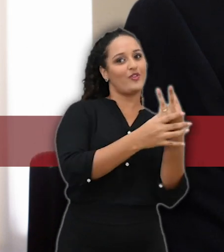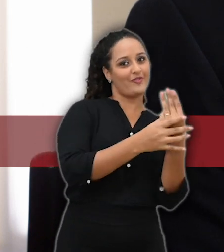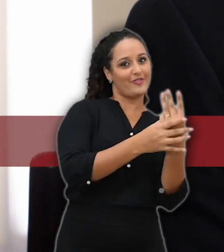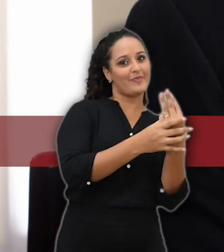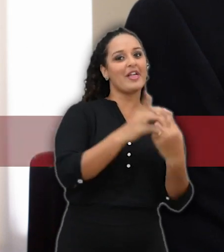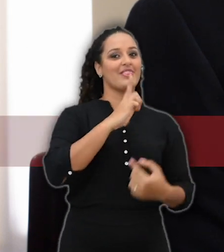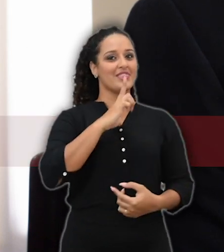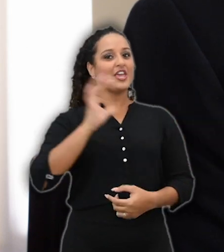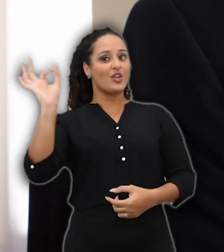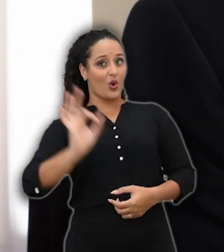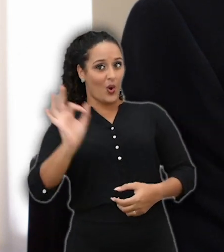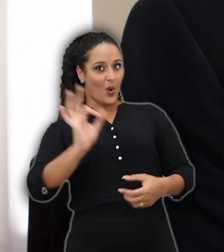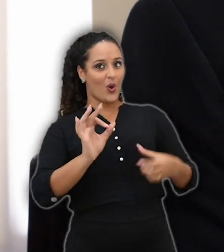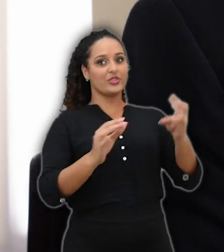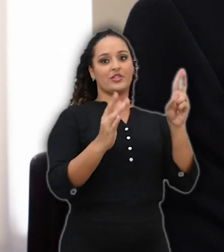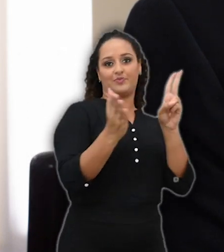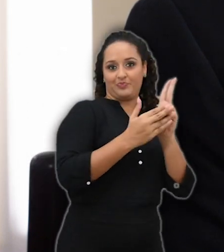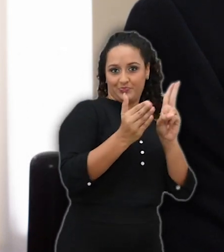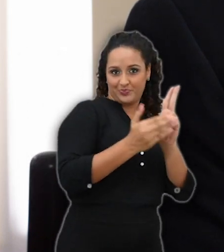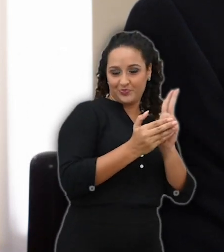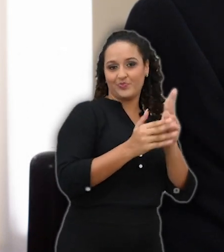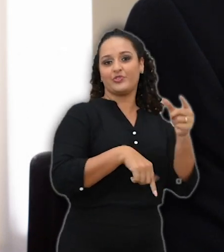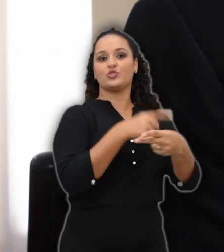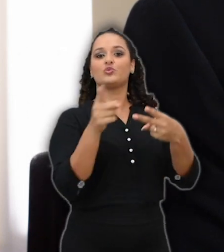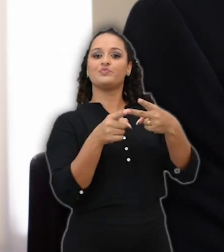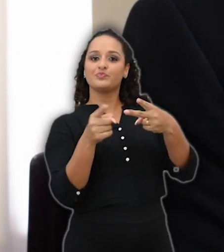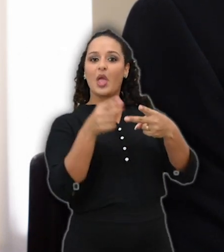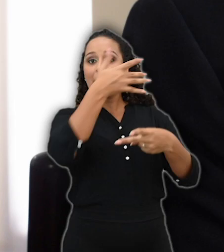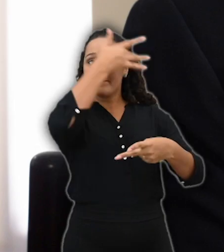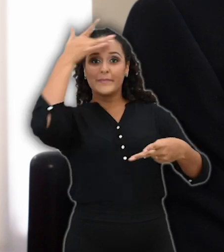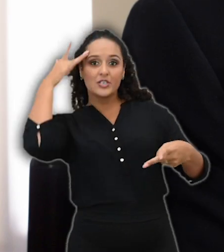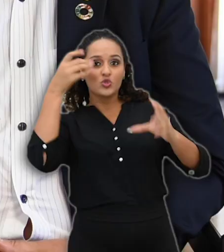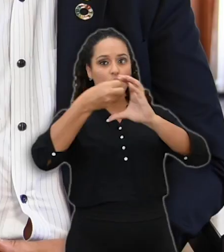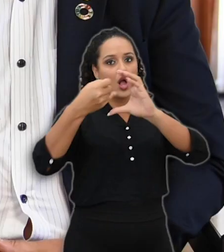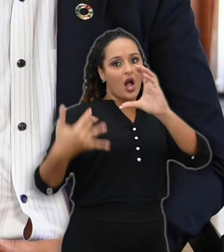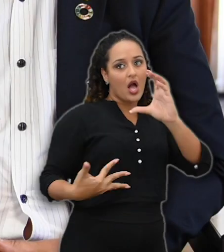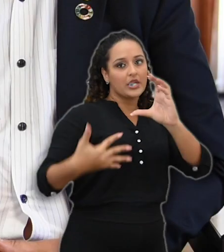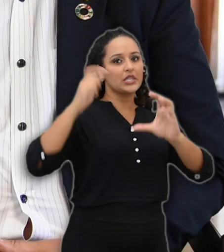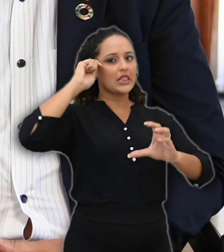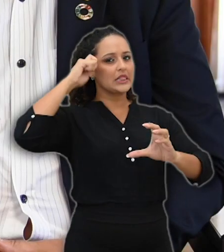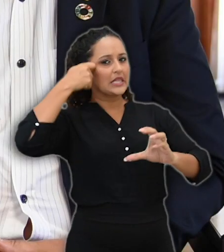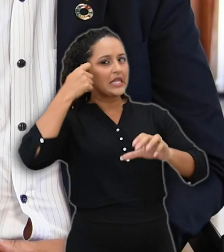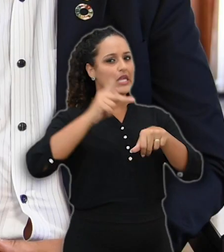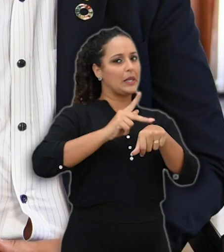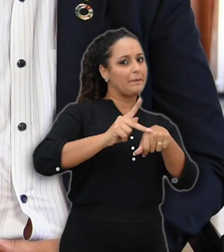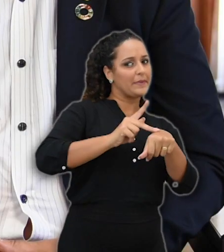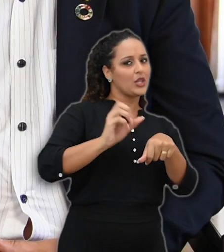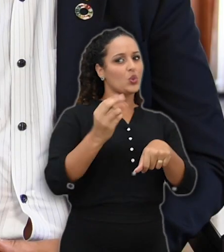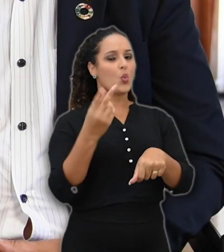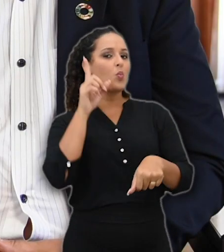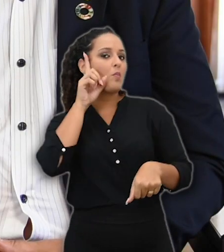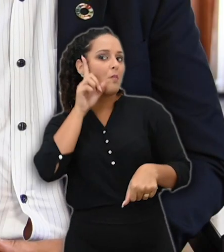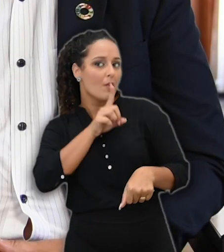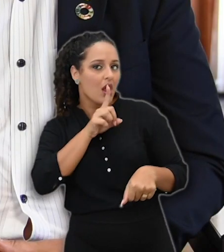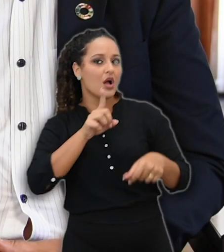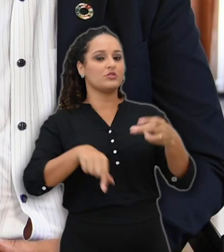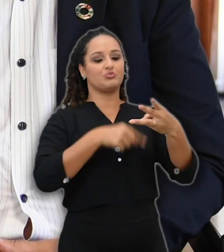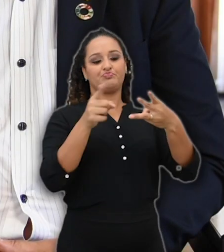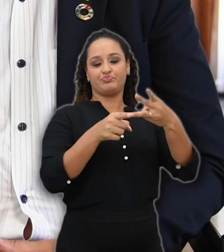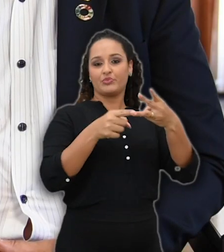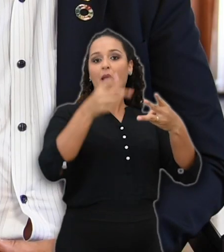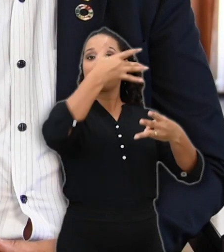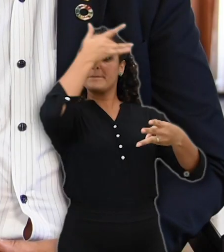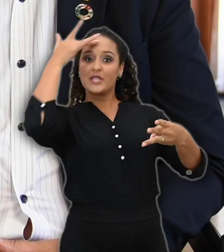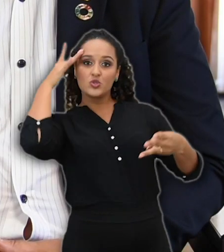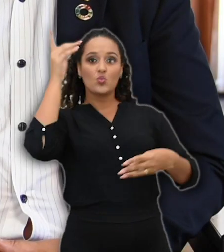Hoje a UFPE tem a cota para o indígena, ela tem a cota para o candidato que tem um fenótipo negro, preto